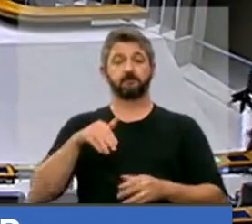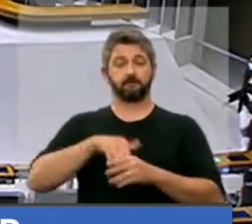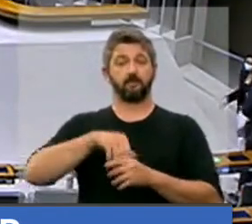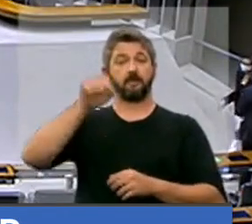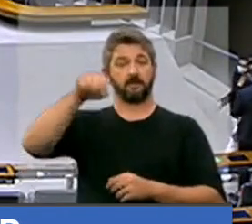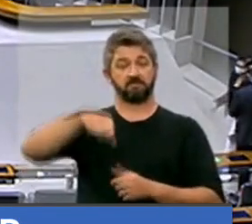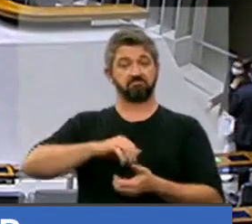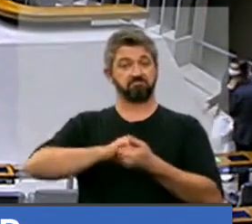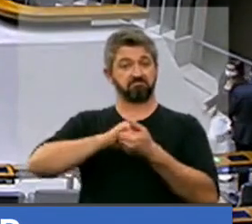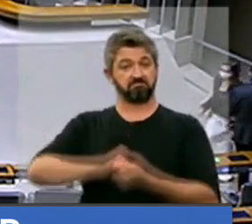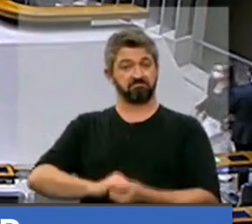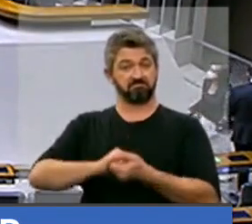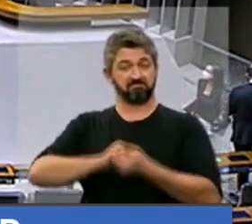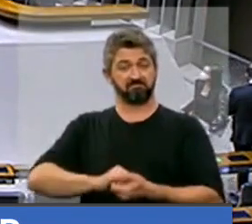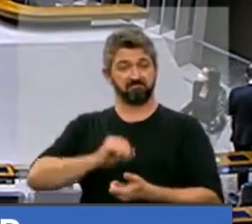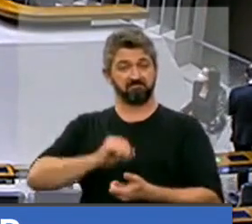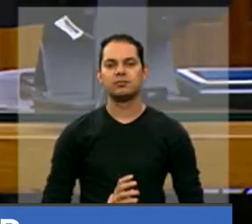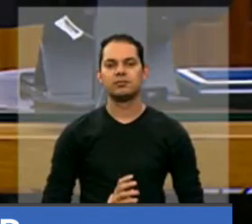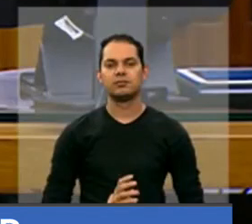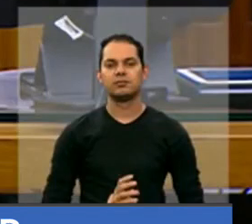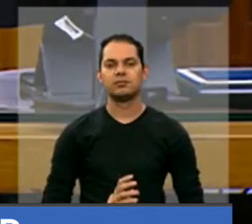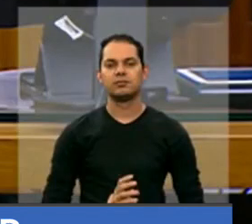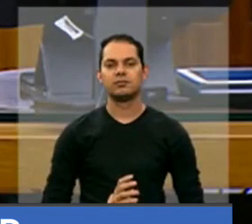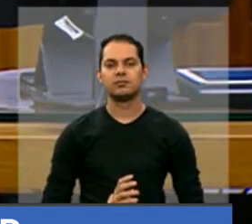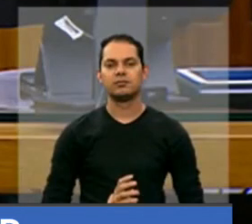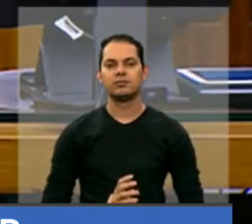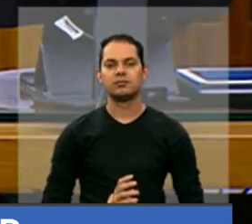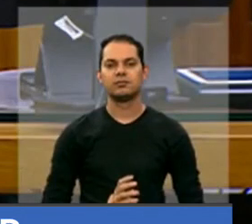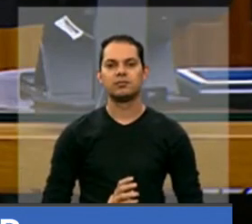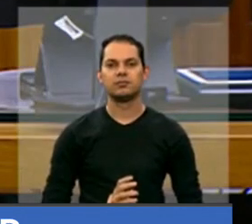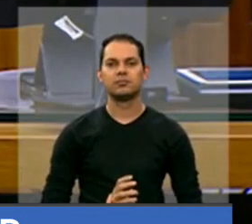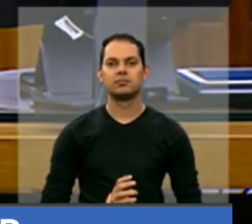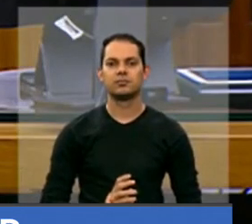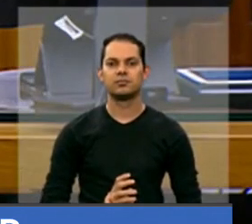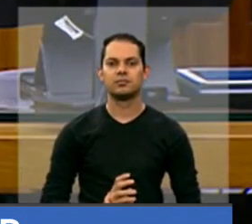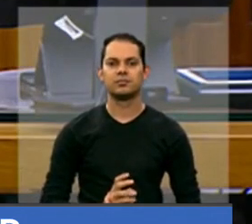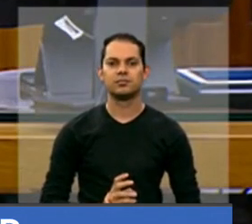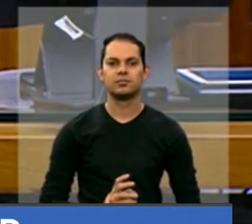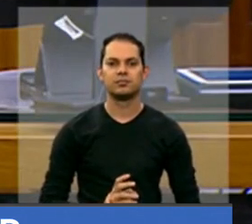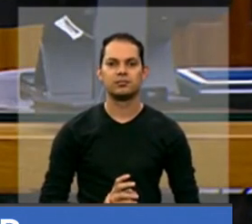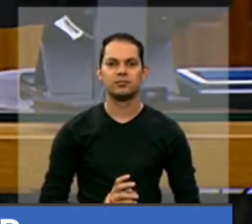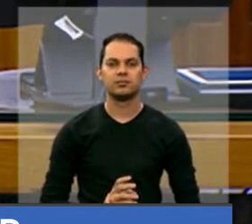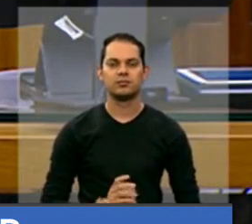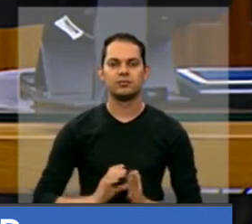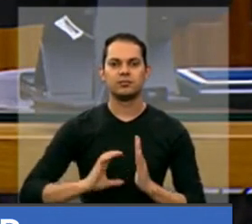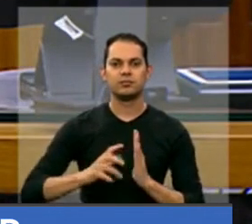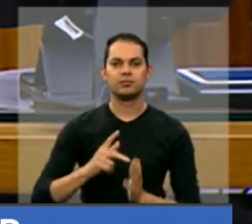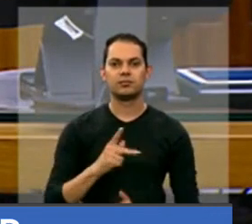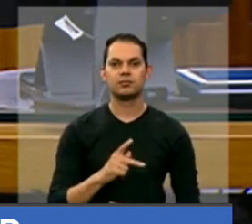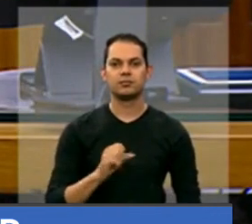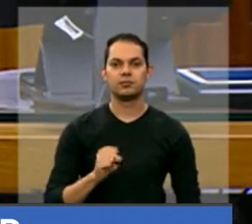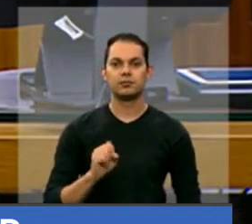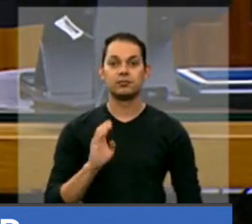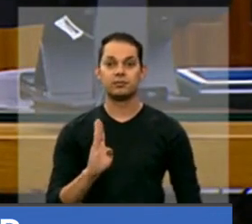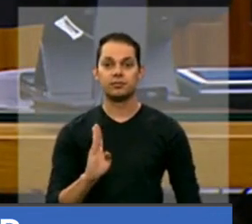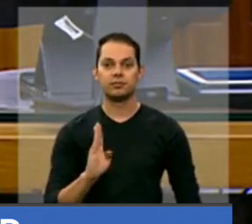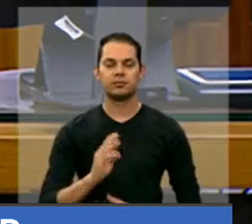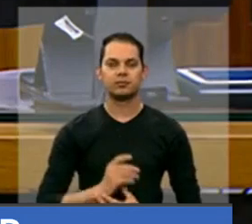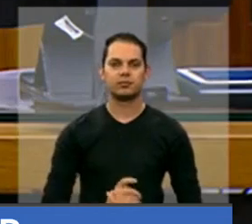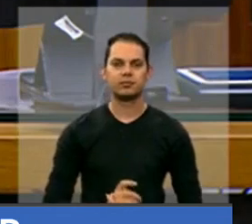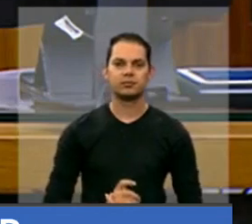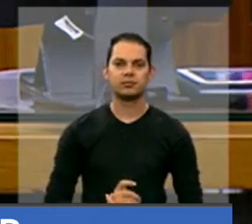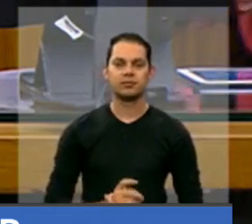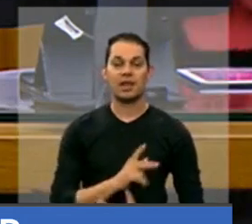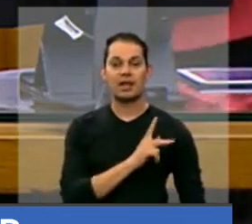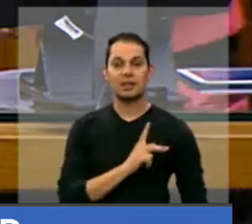Ele é considerado fundamental para garantir recursos para o setor. A votação estava prevista para ontem, mas o governo pediu para que ela fosse